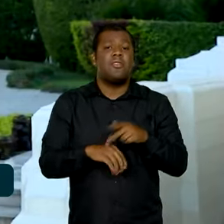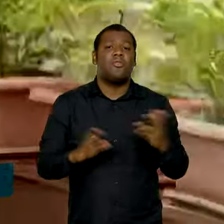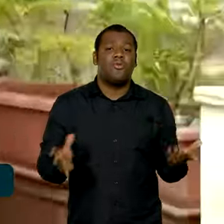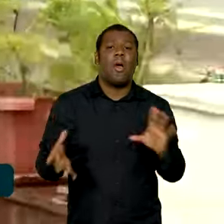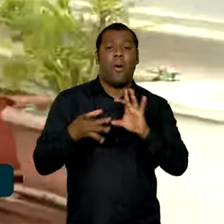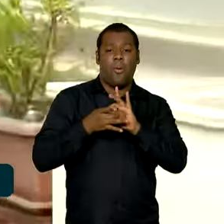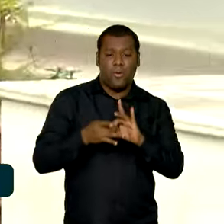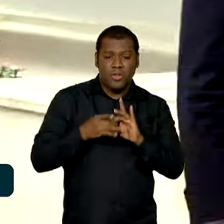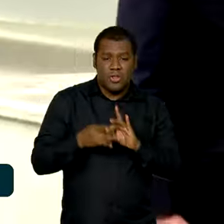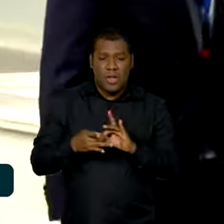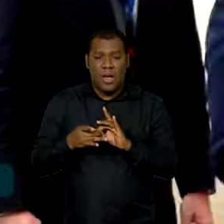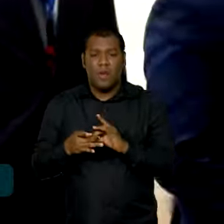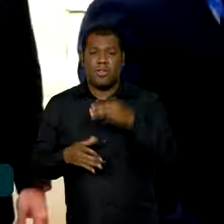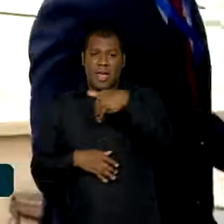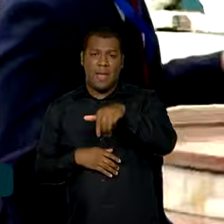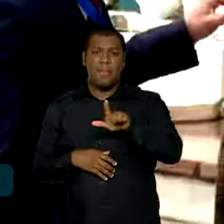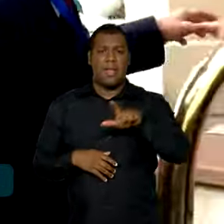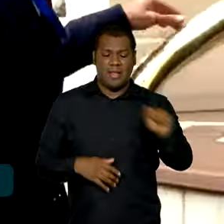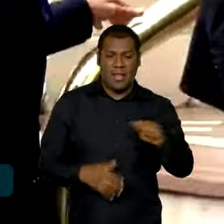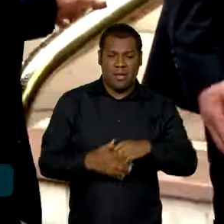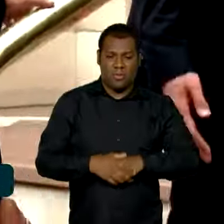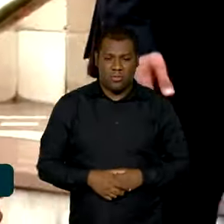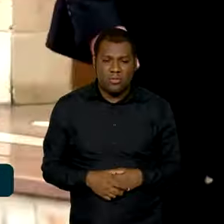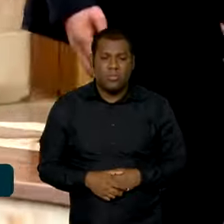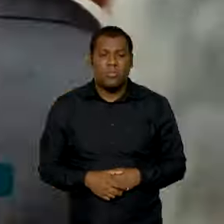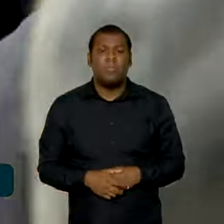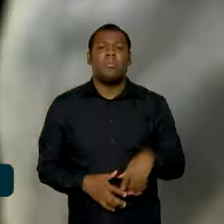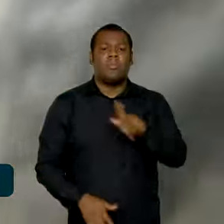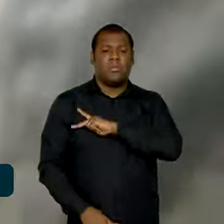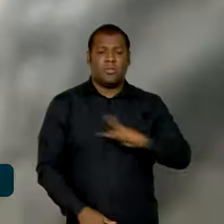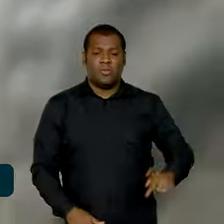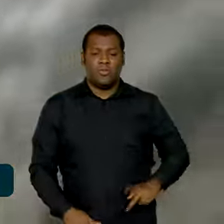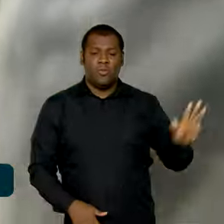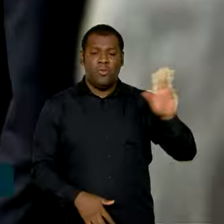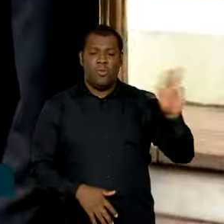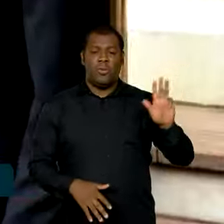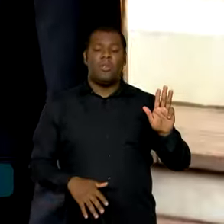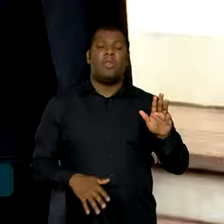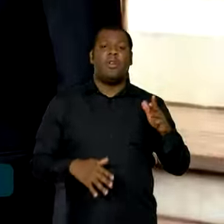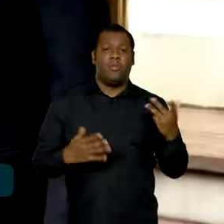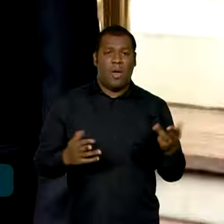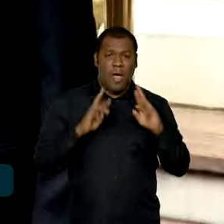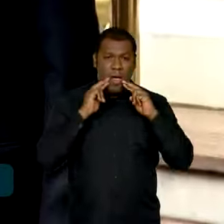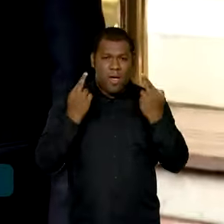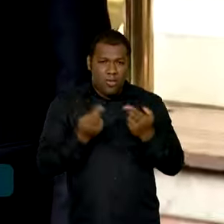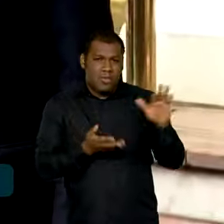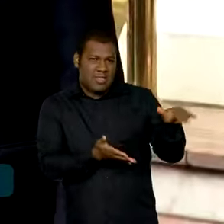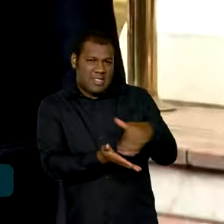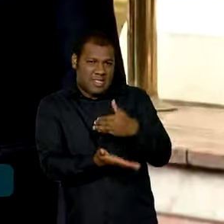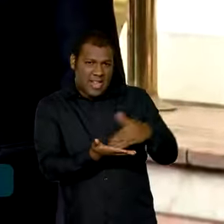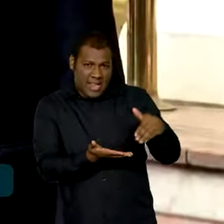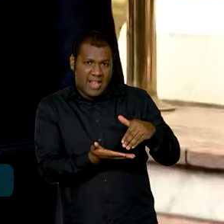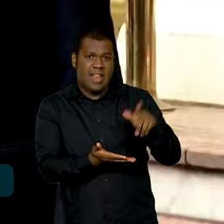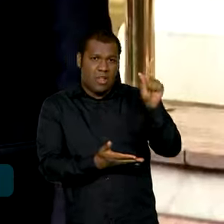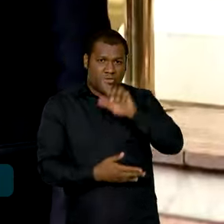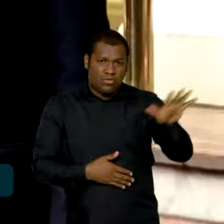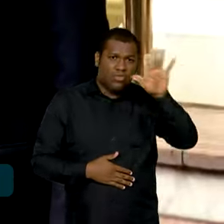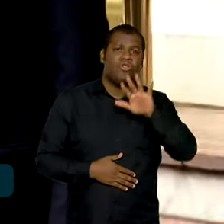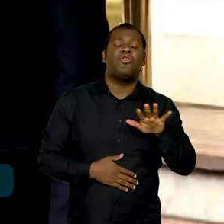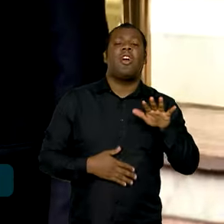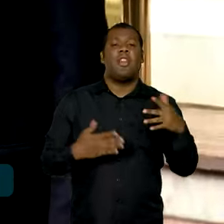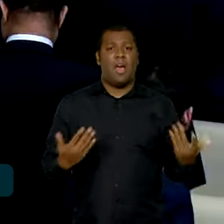cultural. Na sede da Liga Árabe, o presidente brasileiro se reuniu com o secretário-geral da Liga dos Estados Árabes,